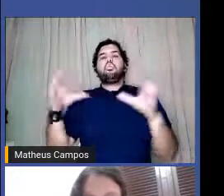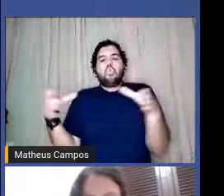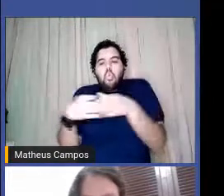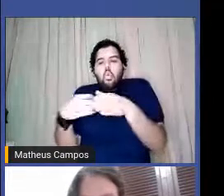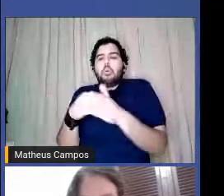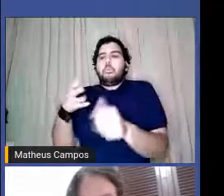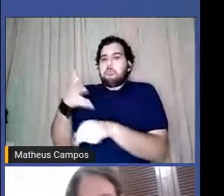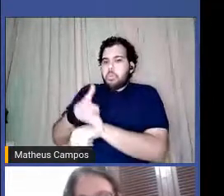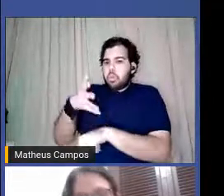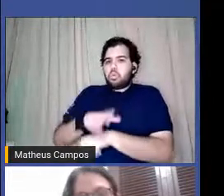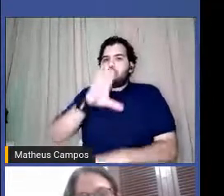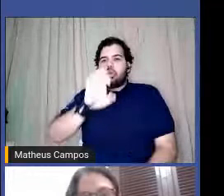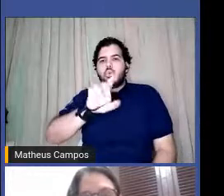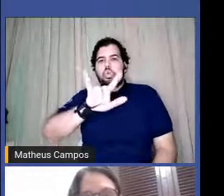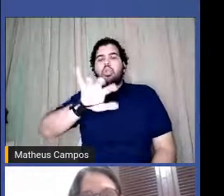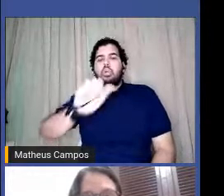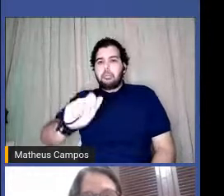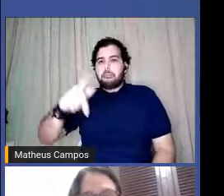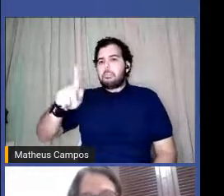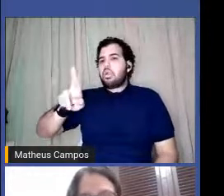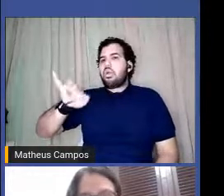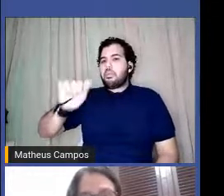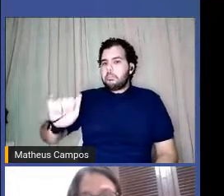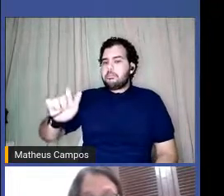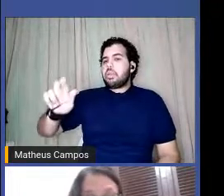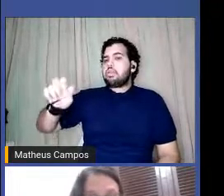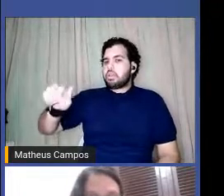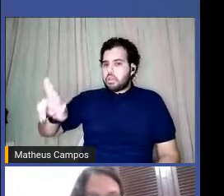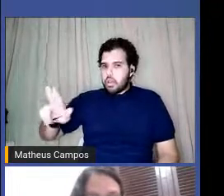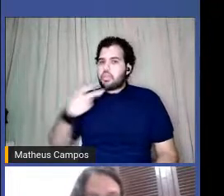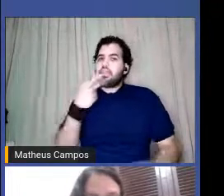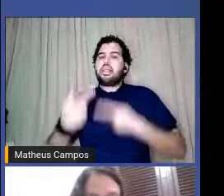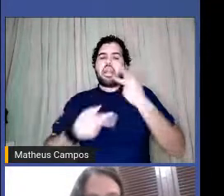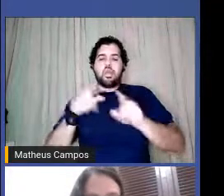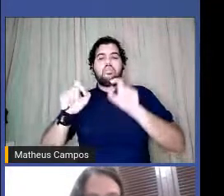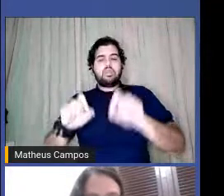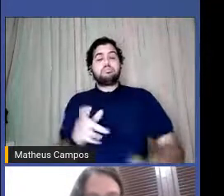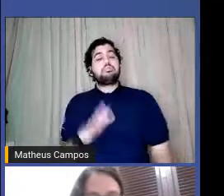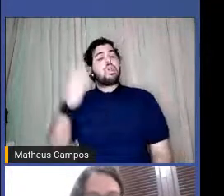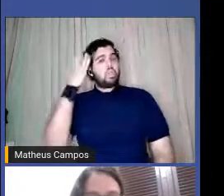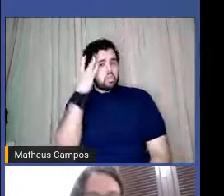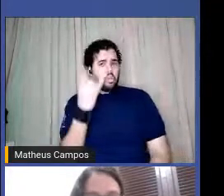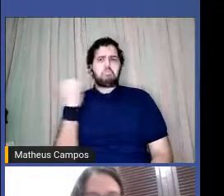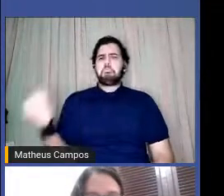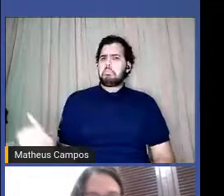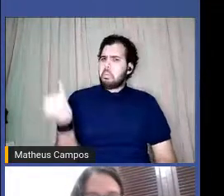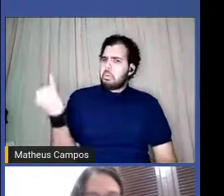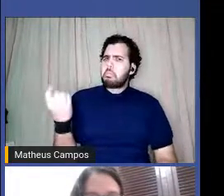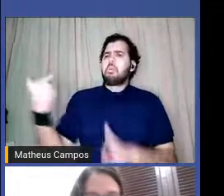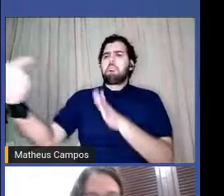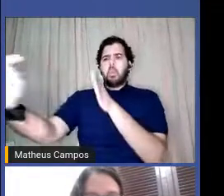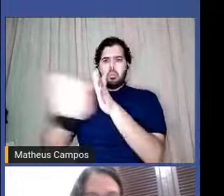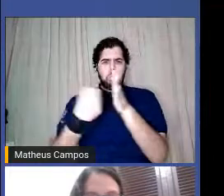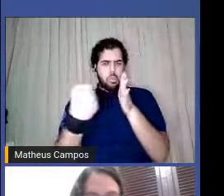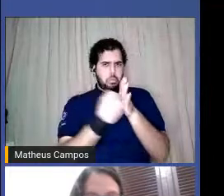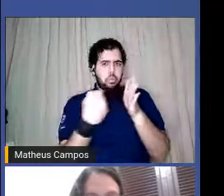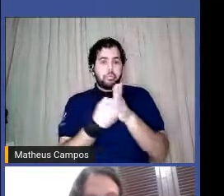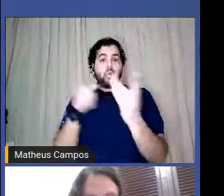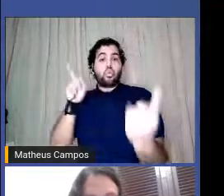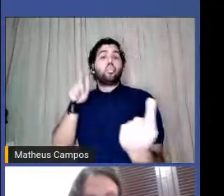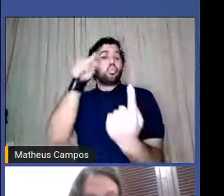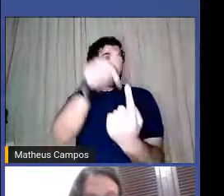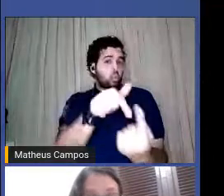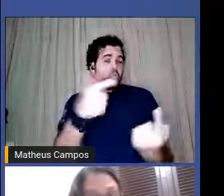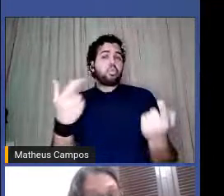coletiva Pretarão, ela disse assim, e acho muito importante que essas perguntas sejam direcionadas principalmente